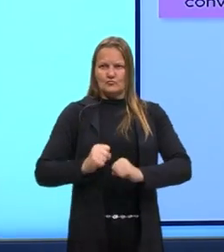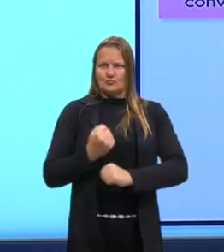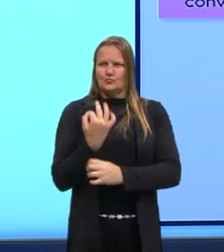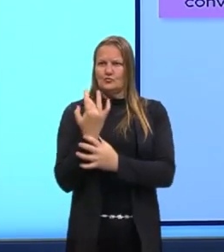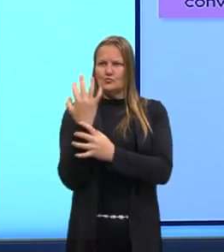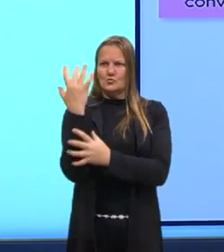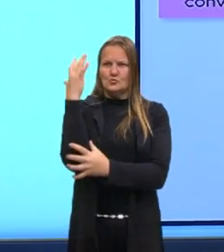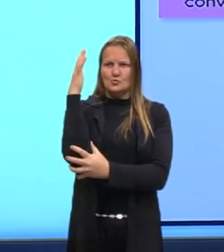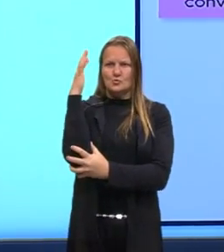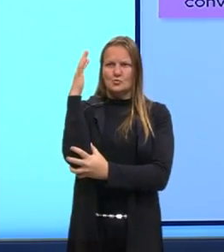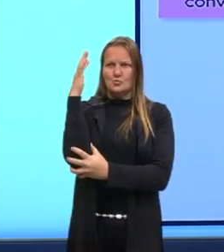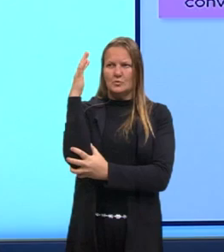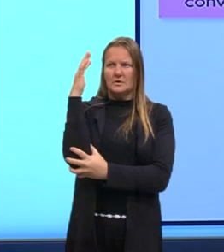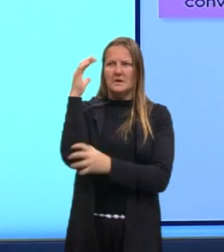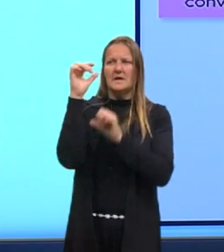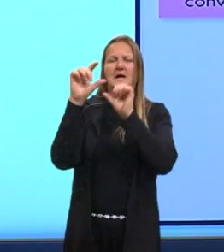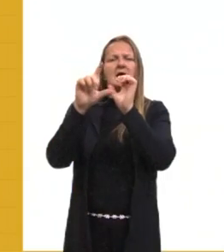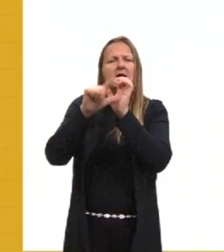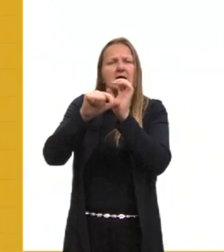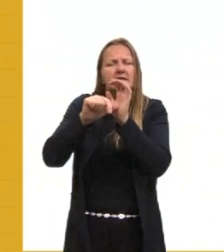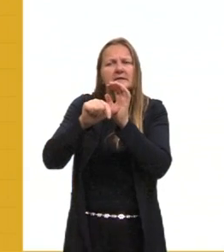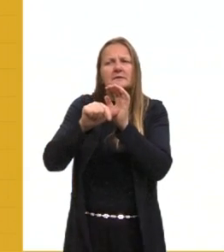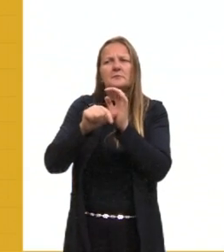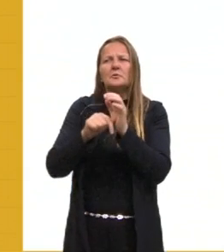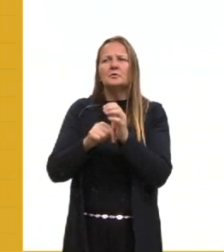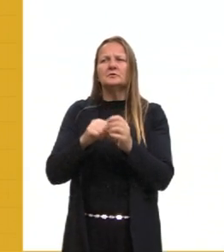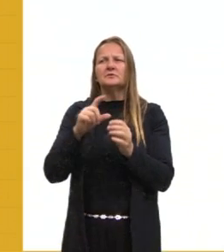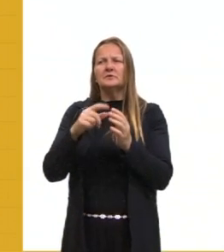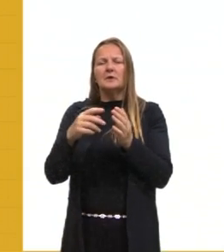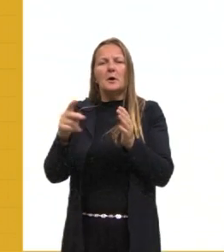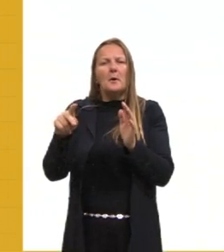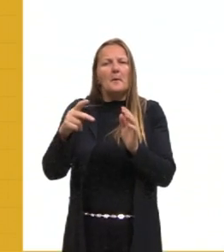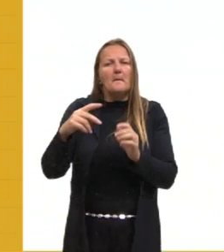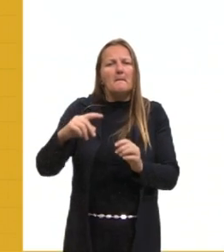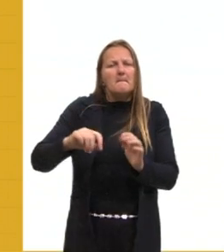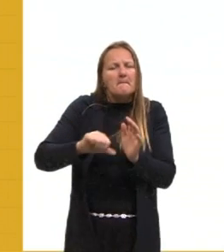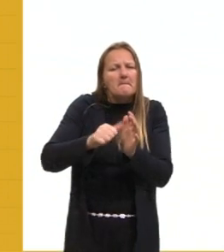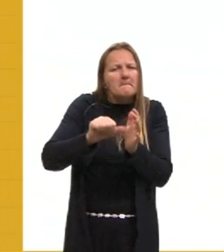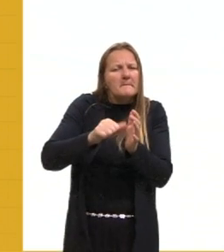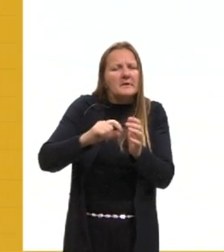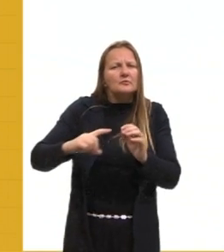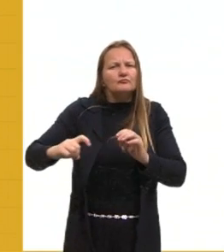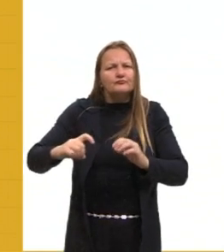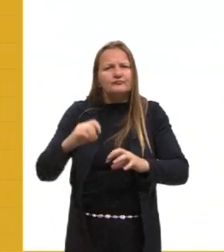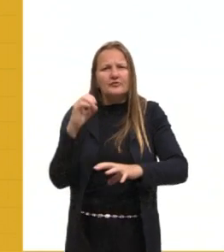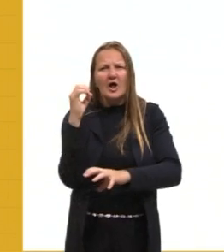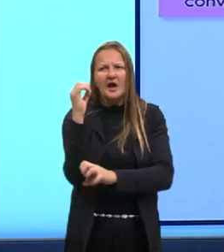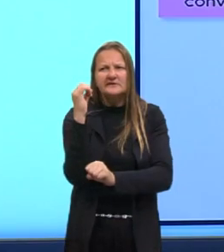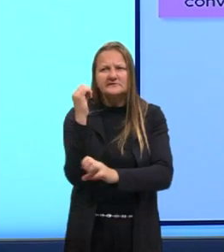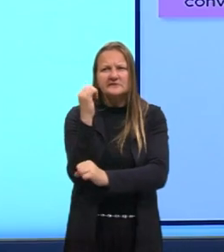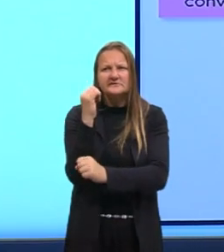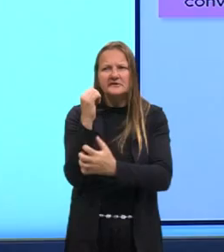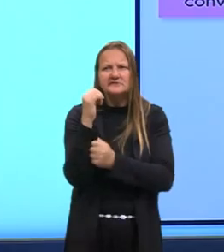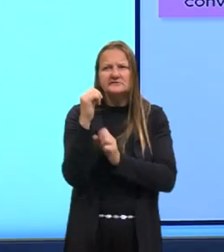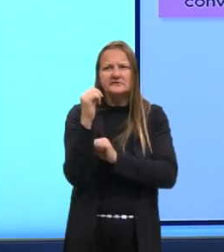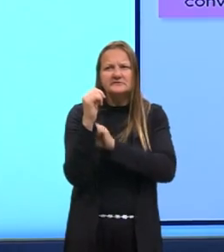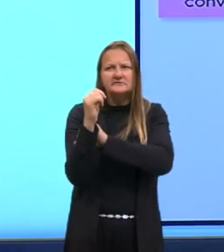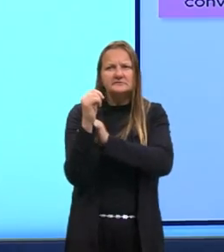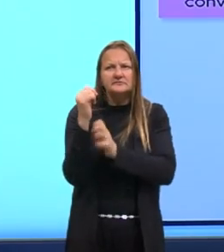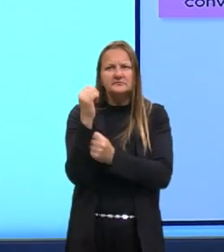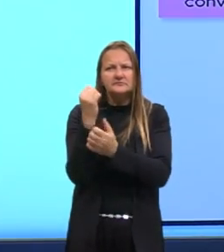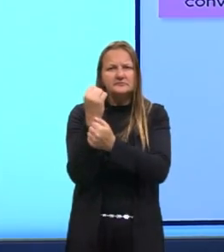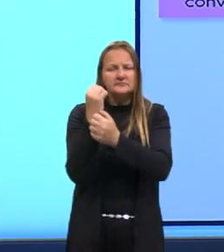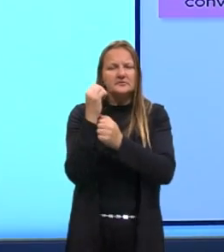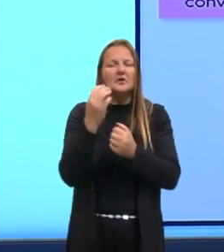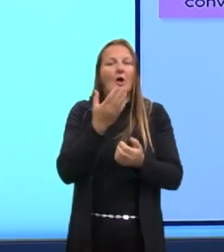certo? Depois, então, os consumidores primários, eles vão comer as plantas, se alimentar das plantas,